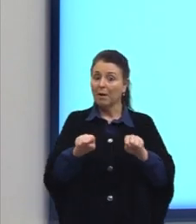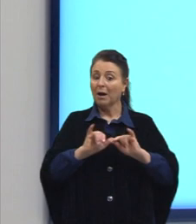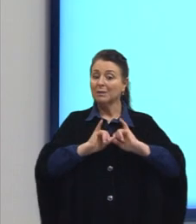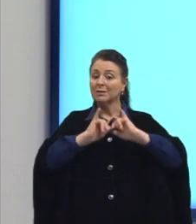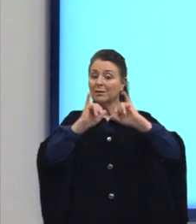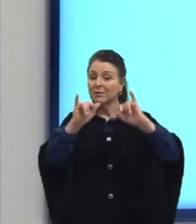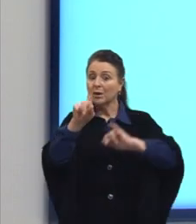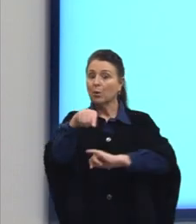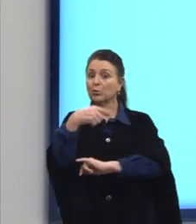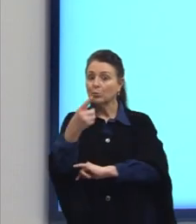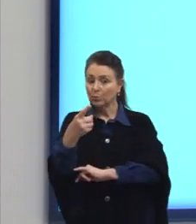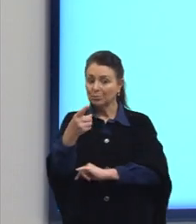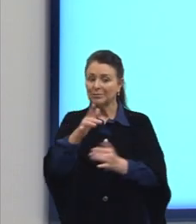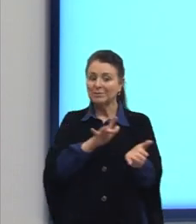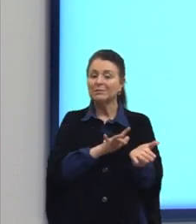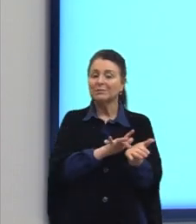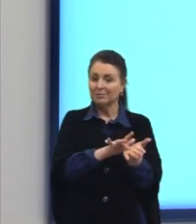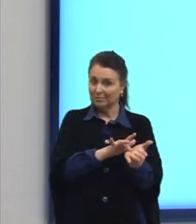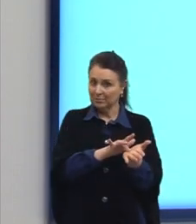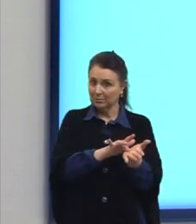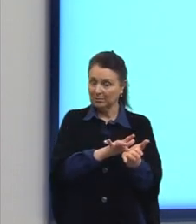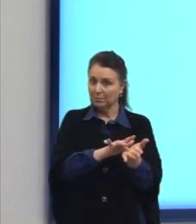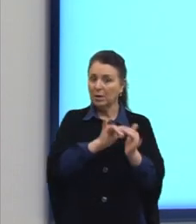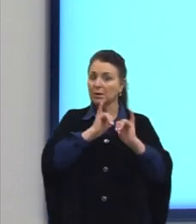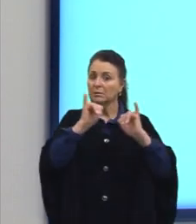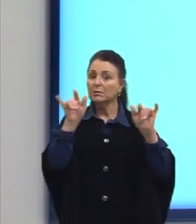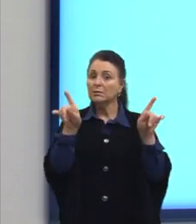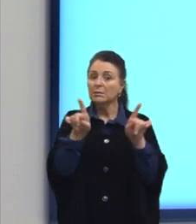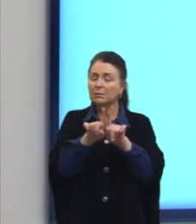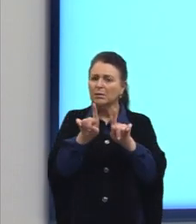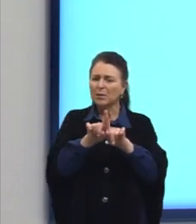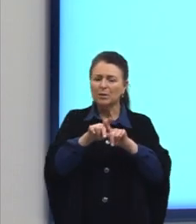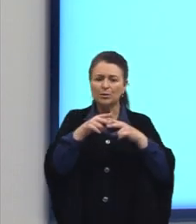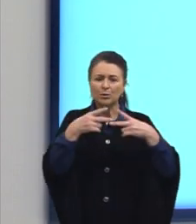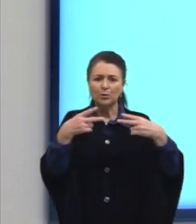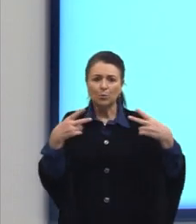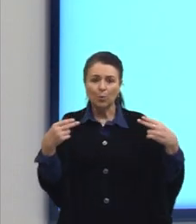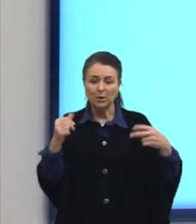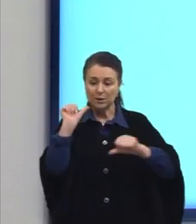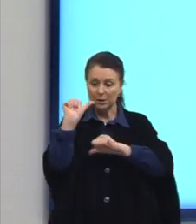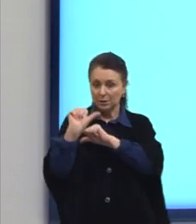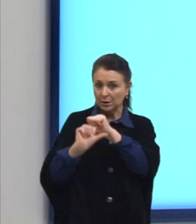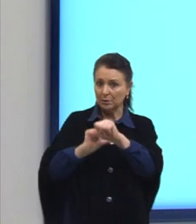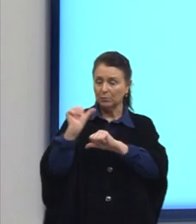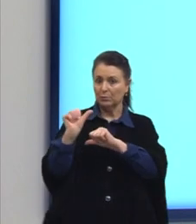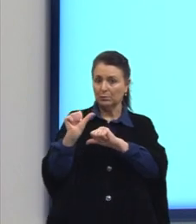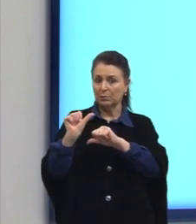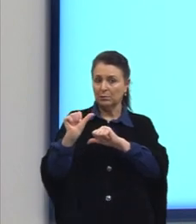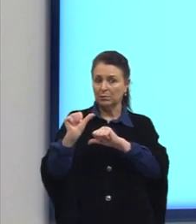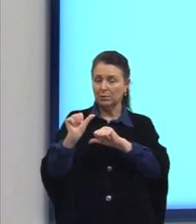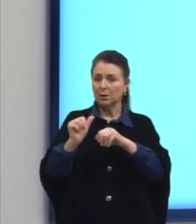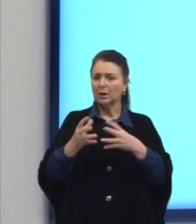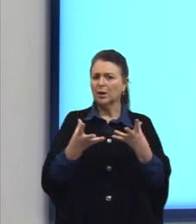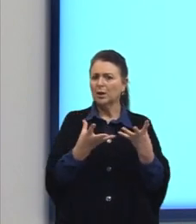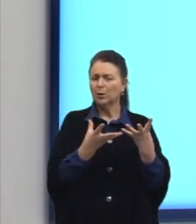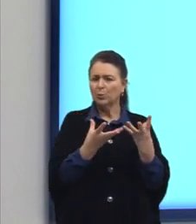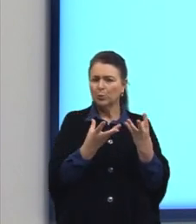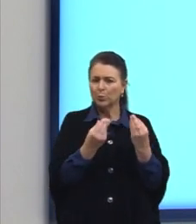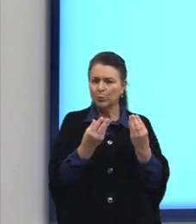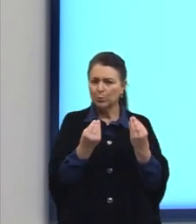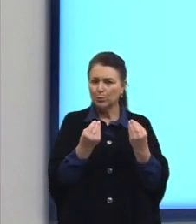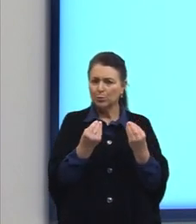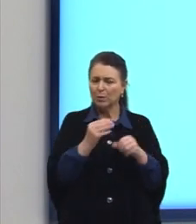quanto é falso. Dizer também que são coisas mutáveis. E quando em muitos a não